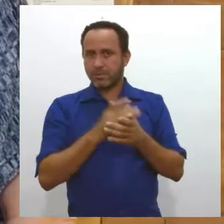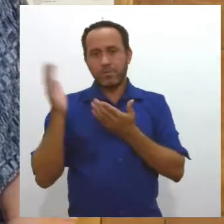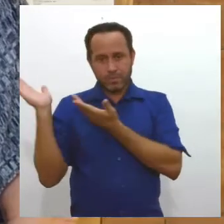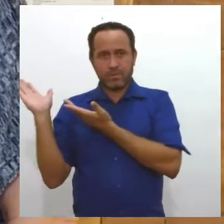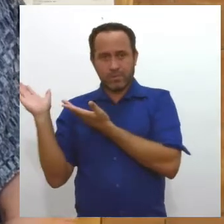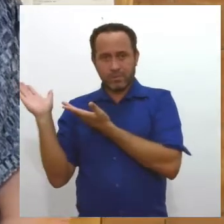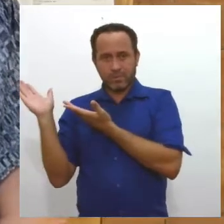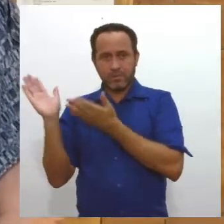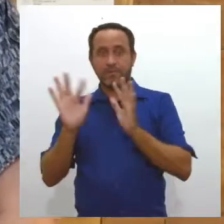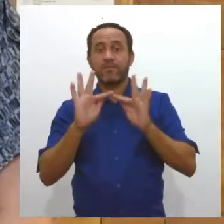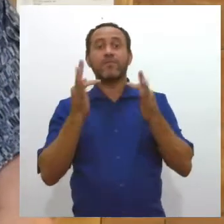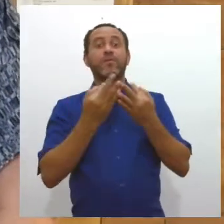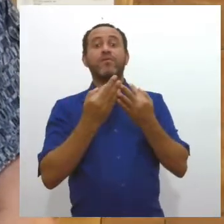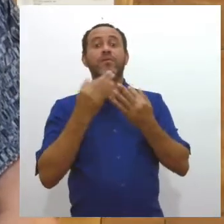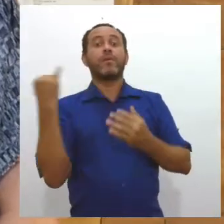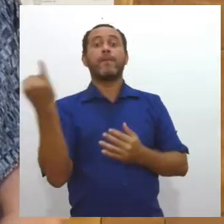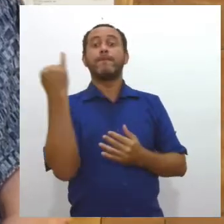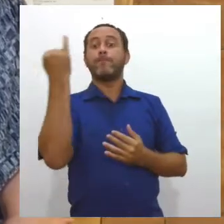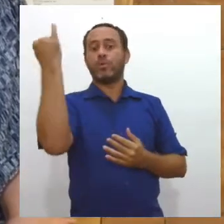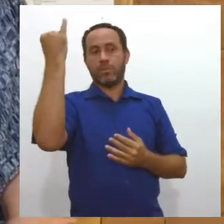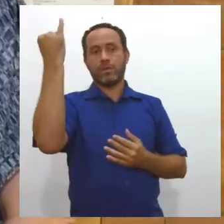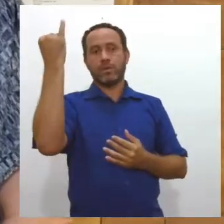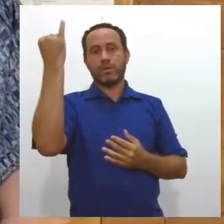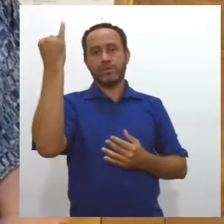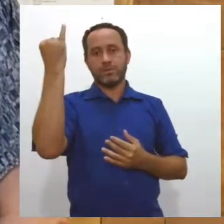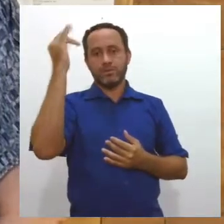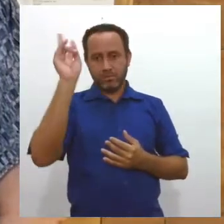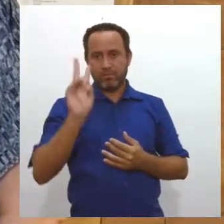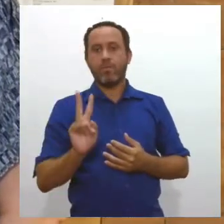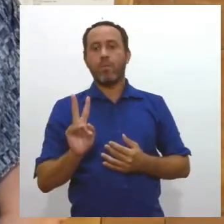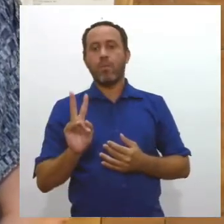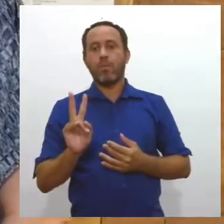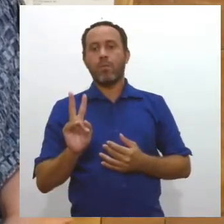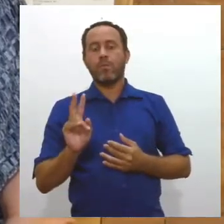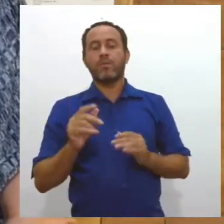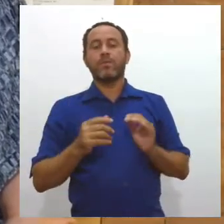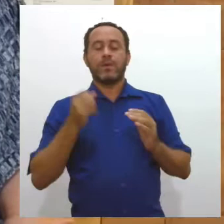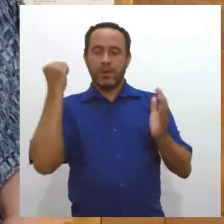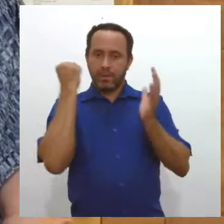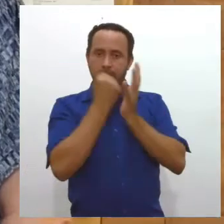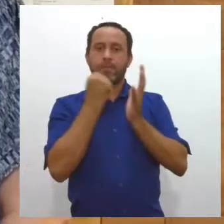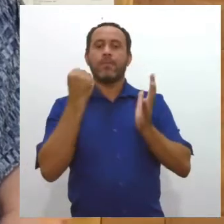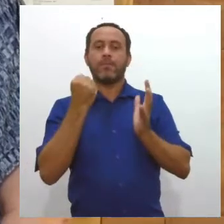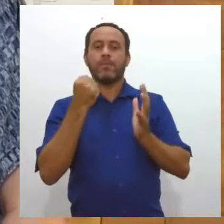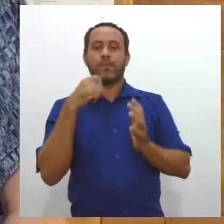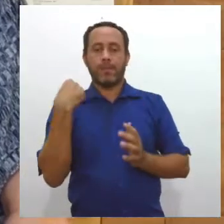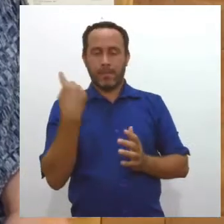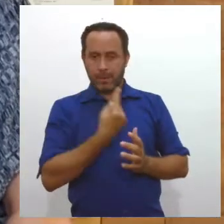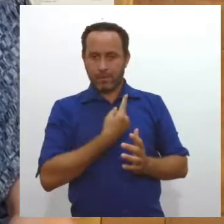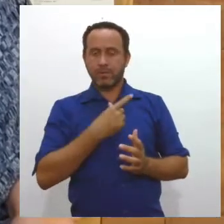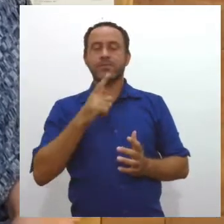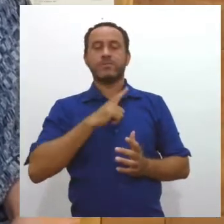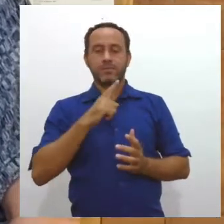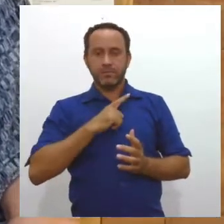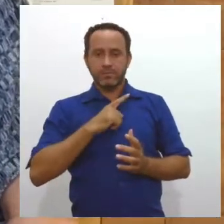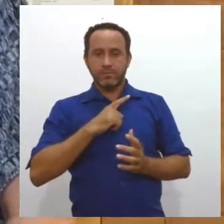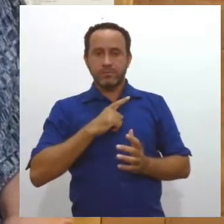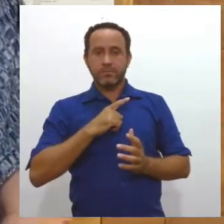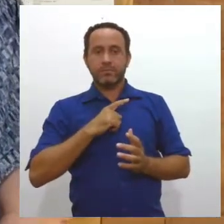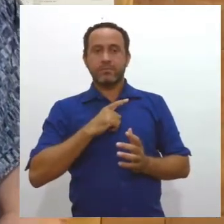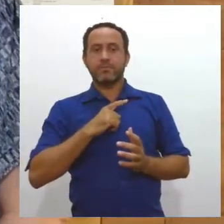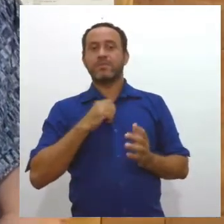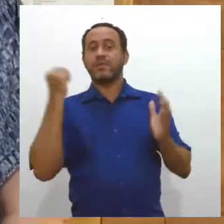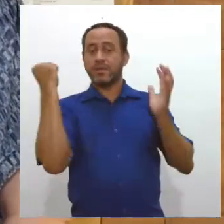A família é o bem maior e a família deixa o maior legado que pode existir, que é o legado